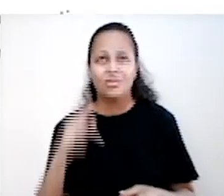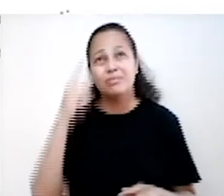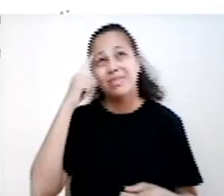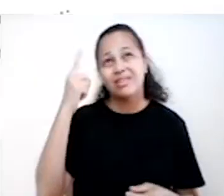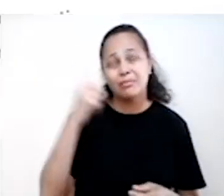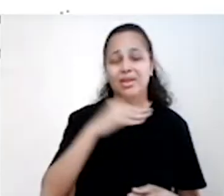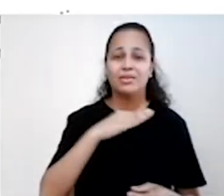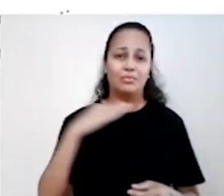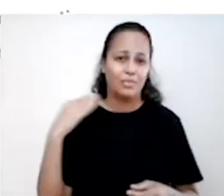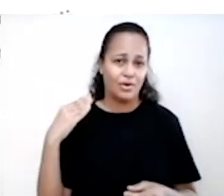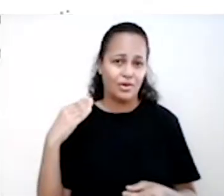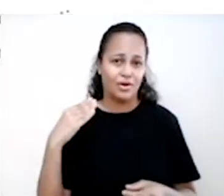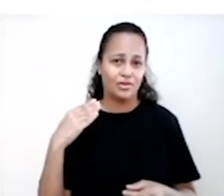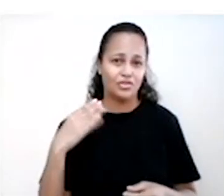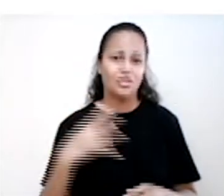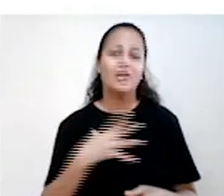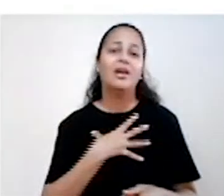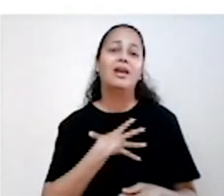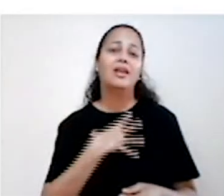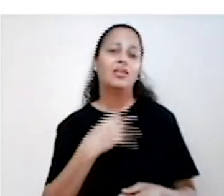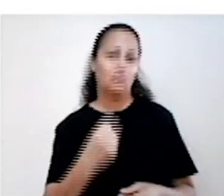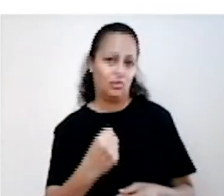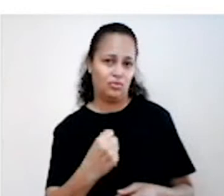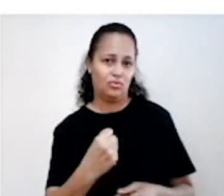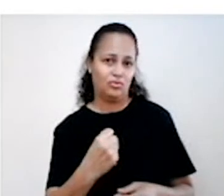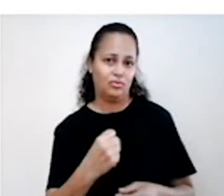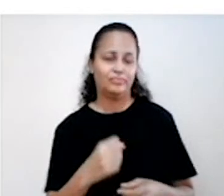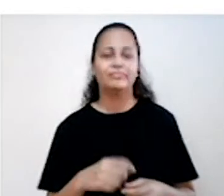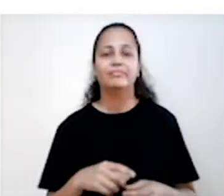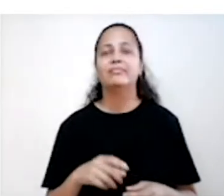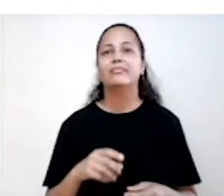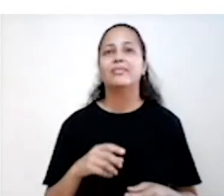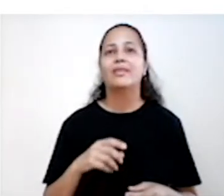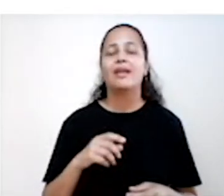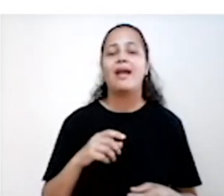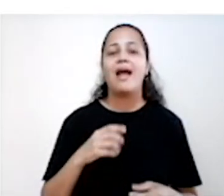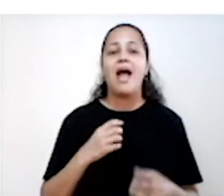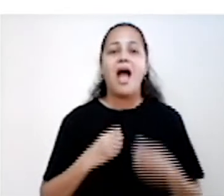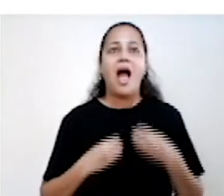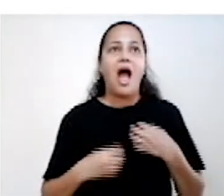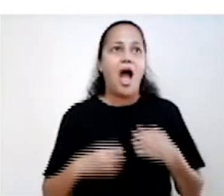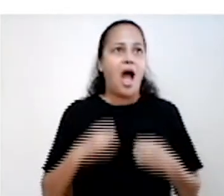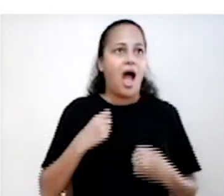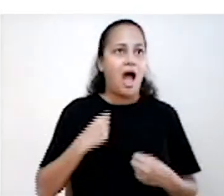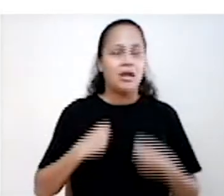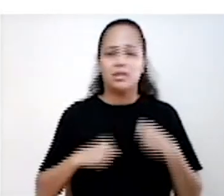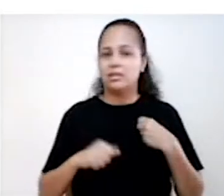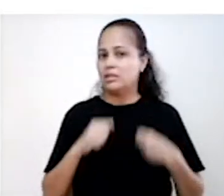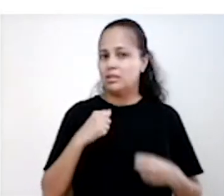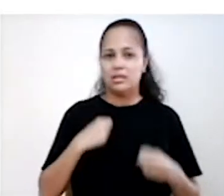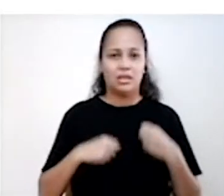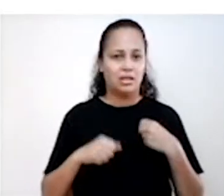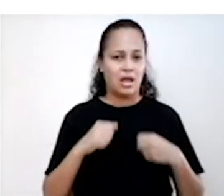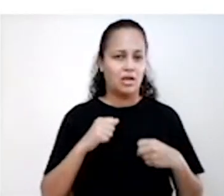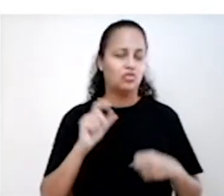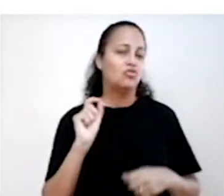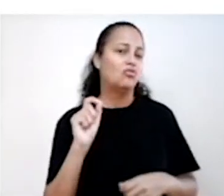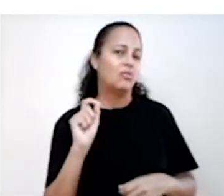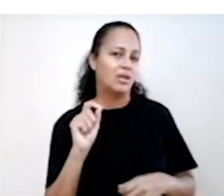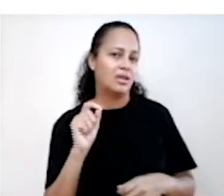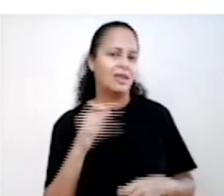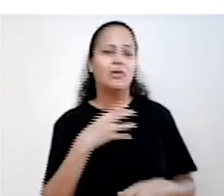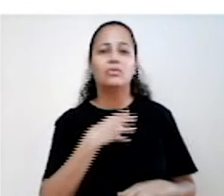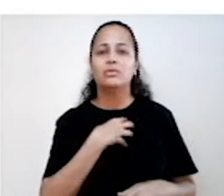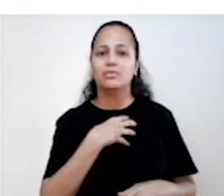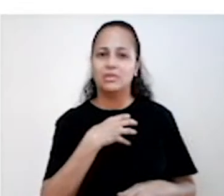morte e tentativas de suicídio. A ansiedade, que a gente acabou de falar, ela é